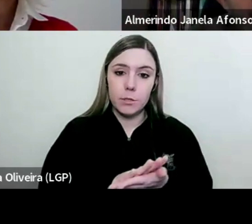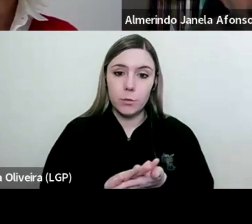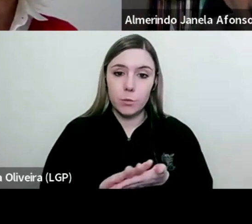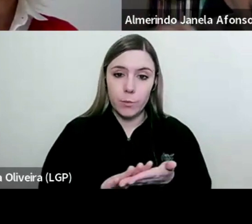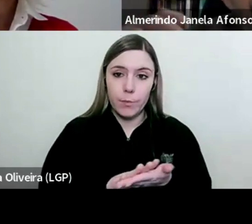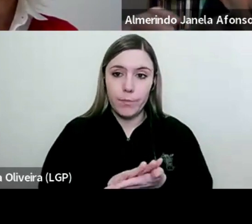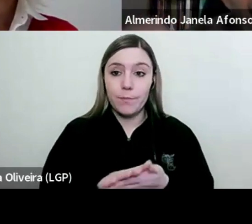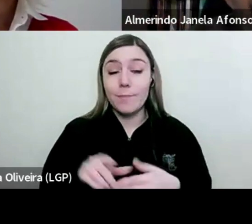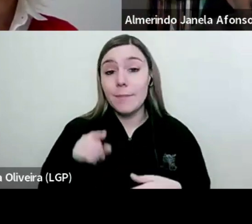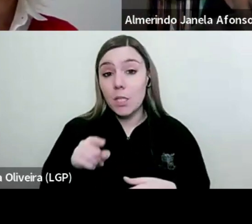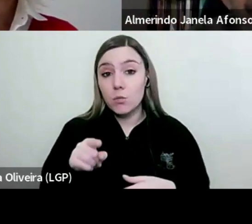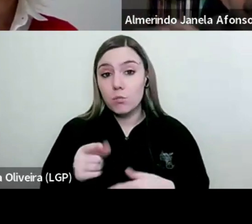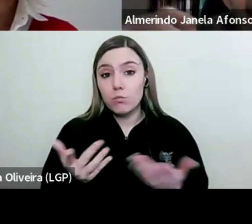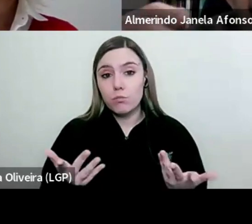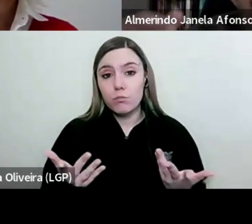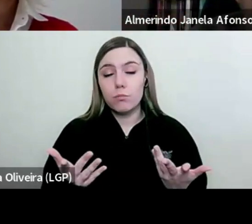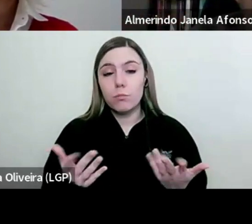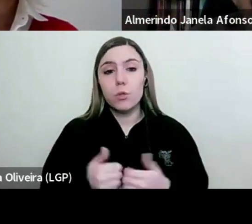tudo